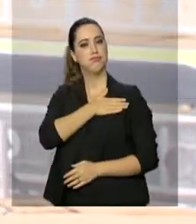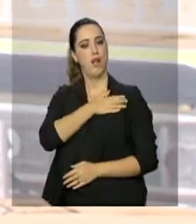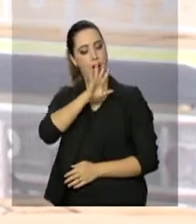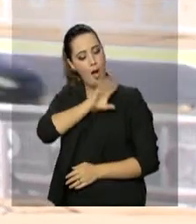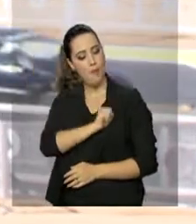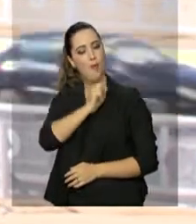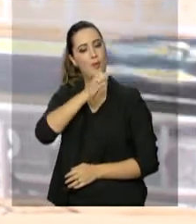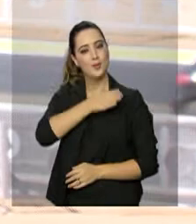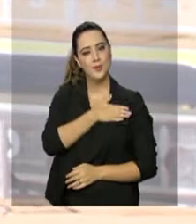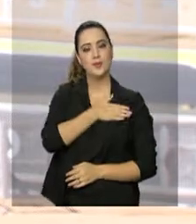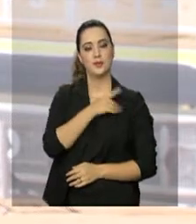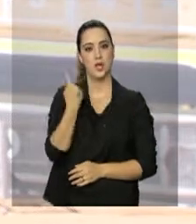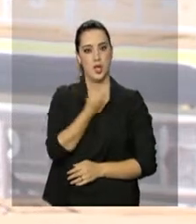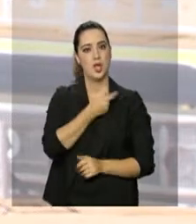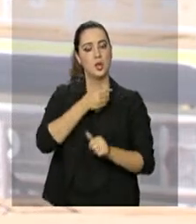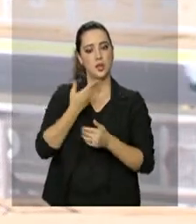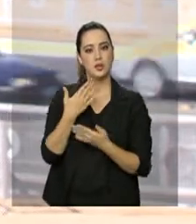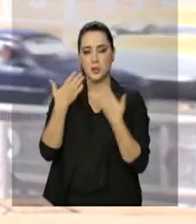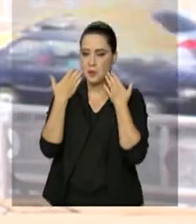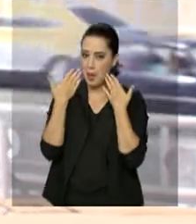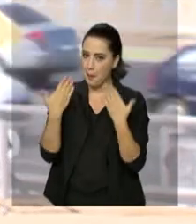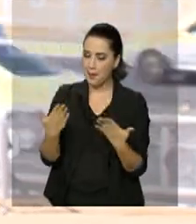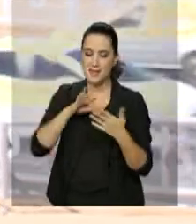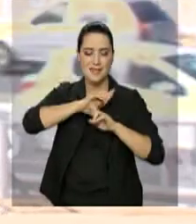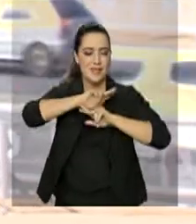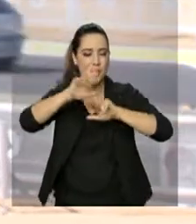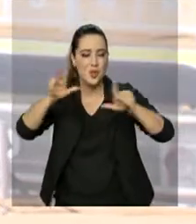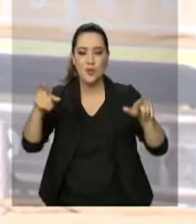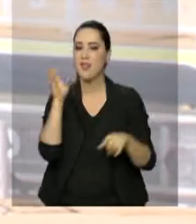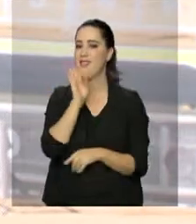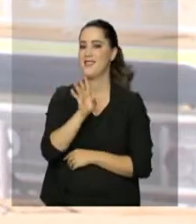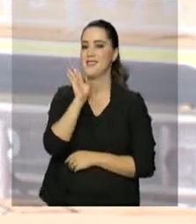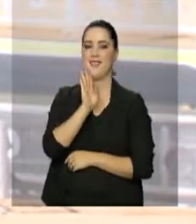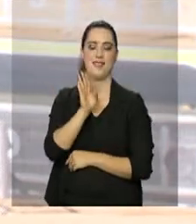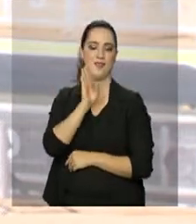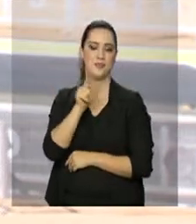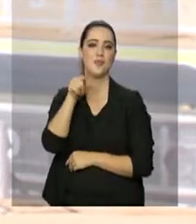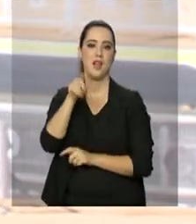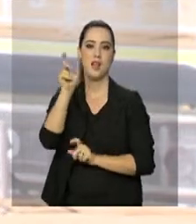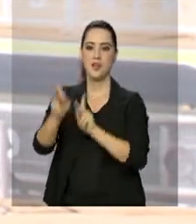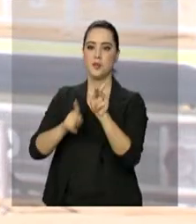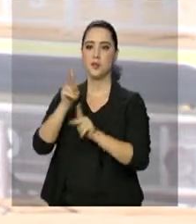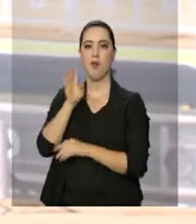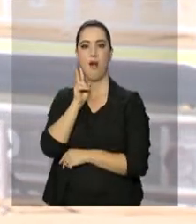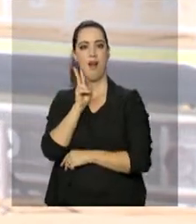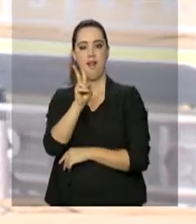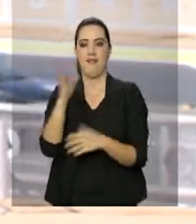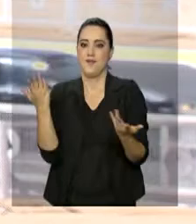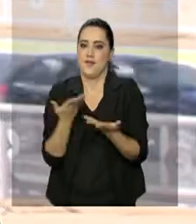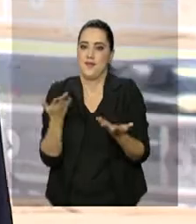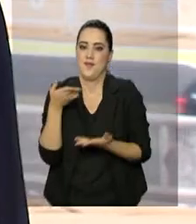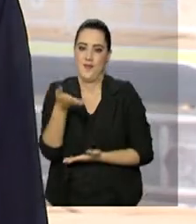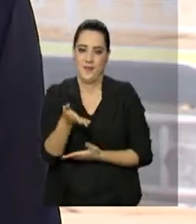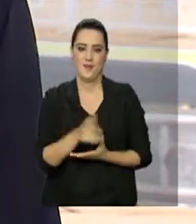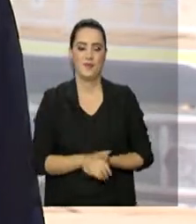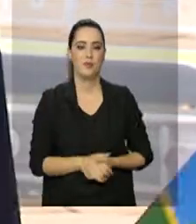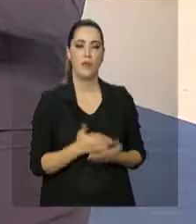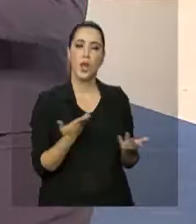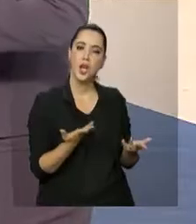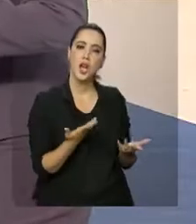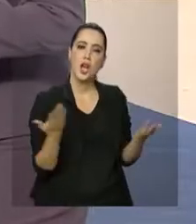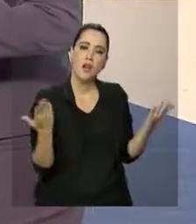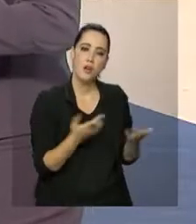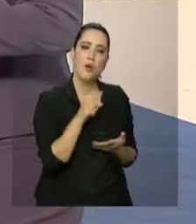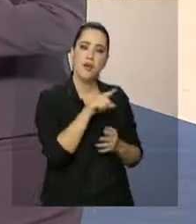à pátria. E vamos ter atrações bastante legais para o nosso público estar aqui acompanhando esta cerimônia no dia de hoje. Agora, comandante,